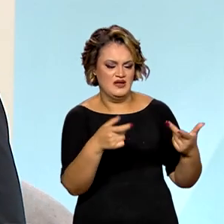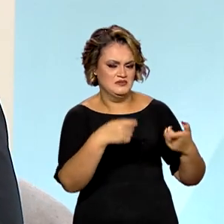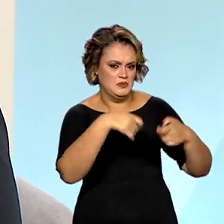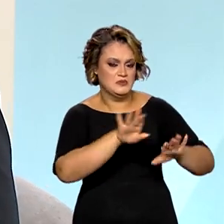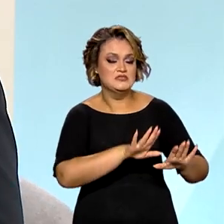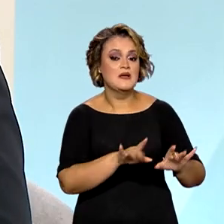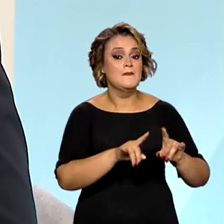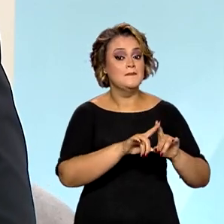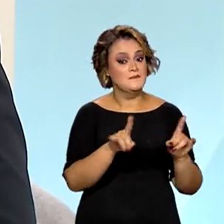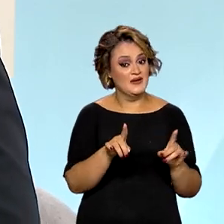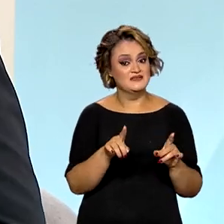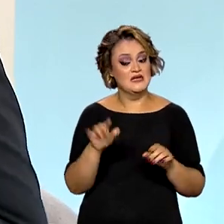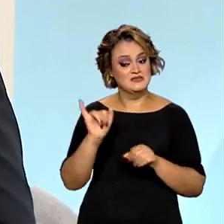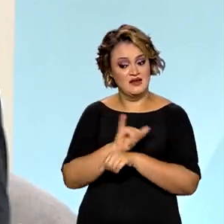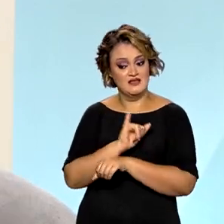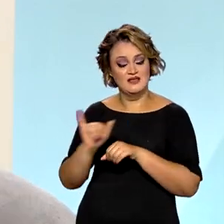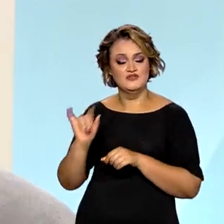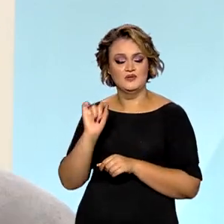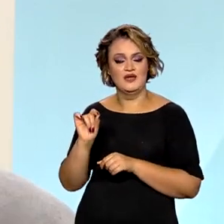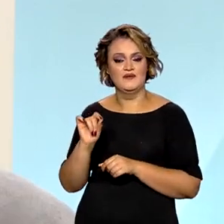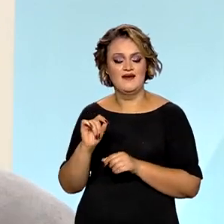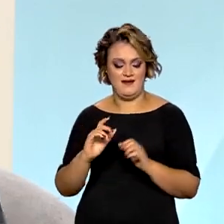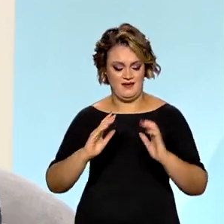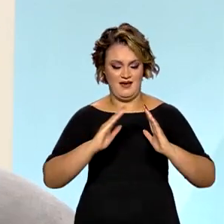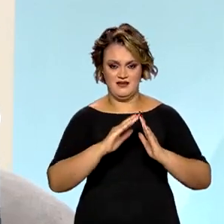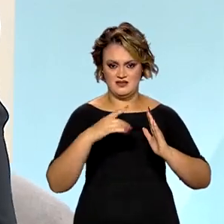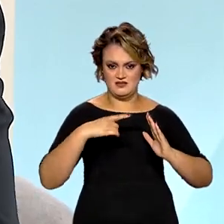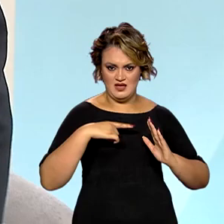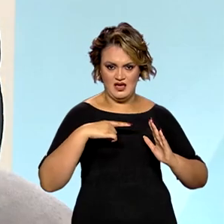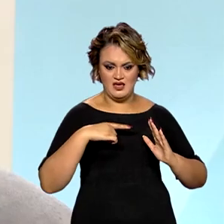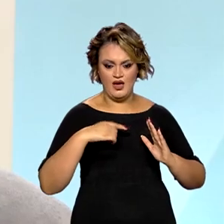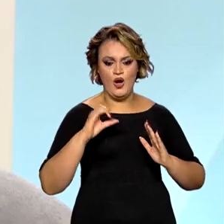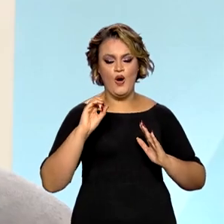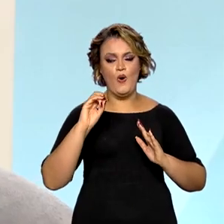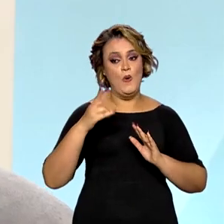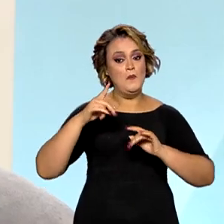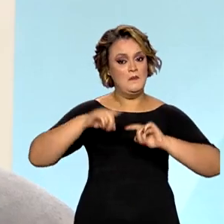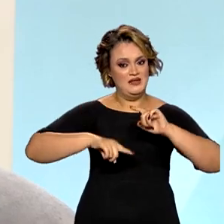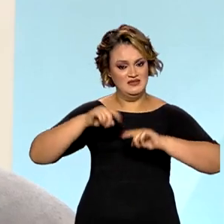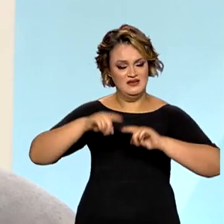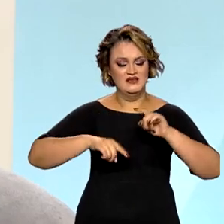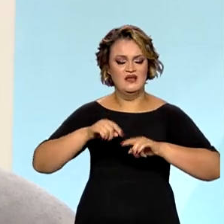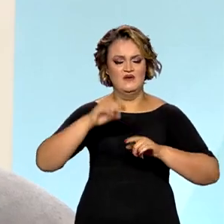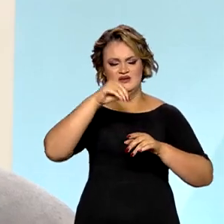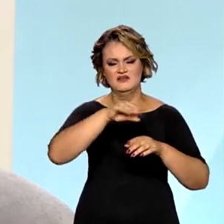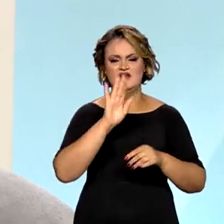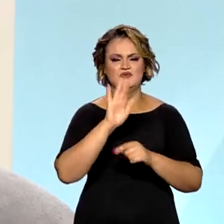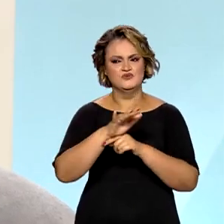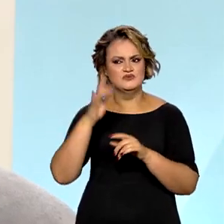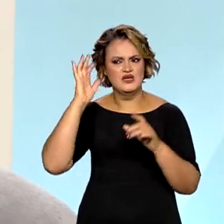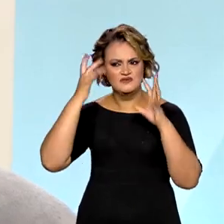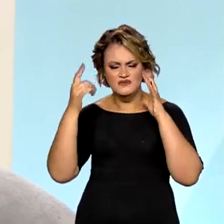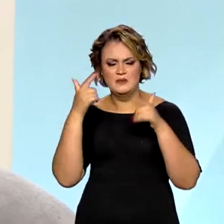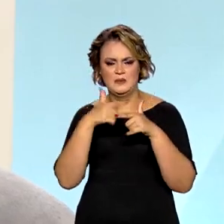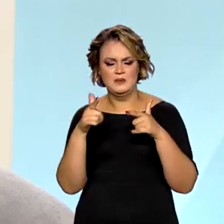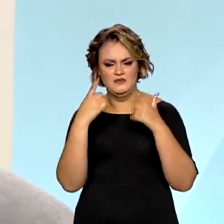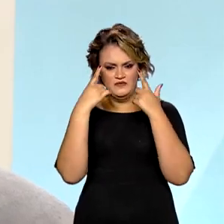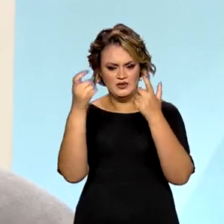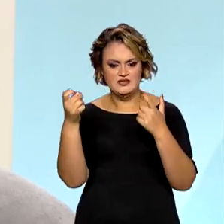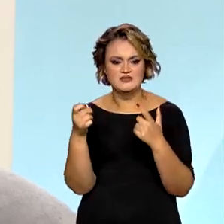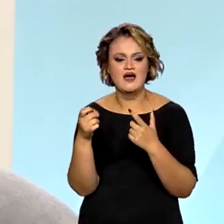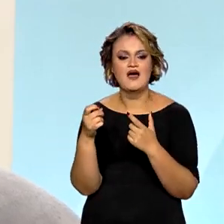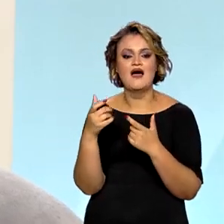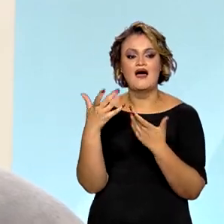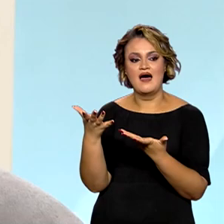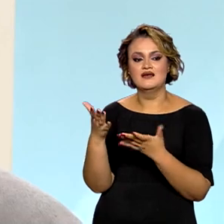estratégia em termos de governo federal? Chegamos com a casa, ou então chegamos com algum equipamento que combate a violência, logo naquela cidade, a gente